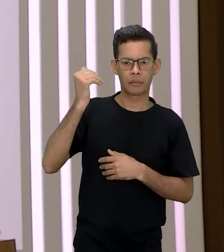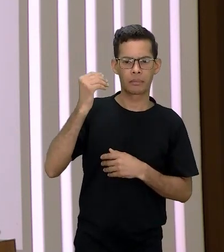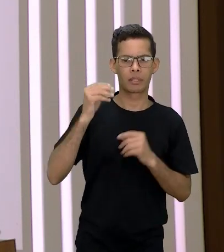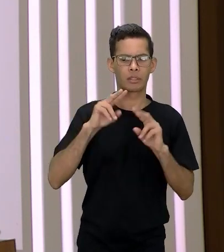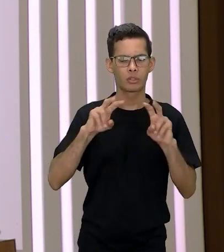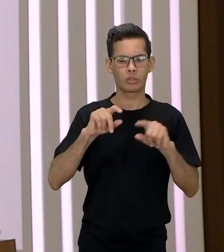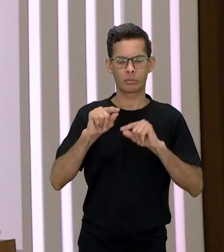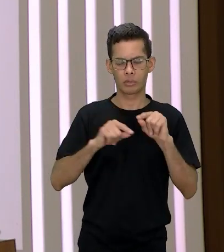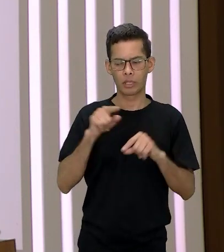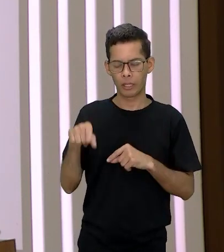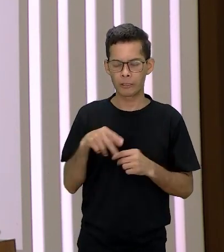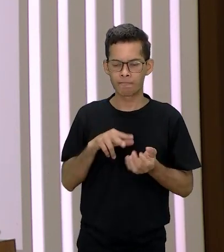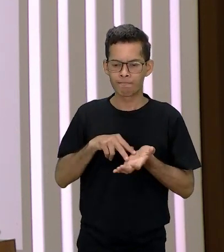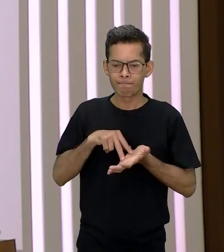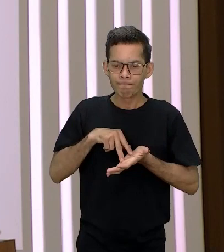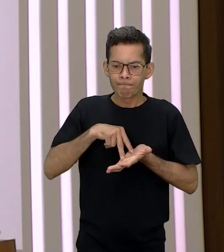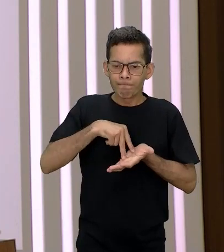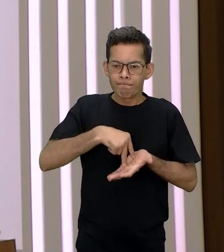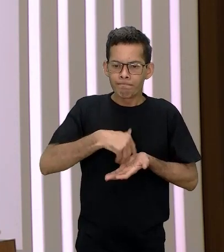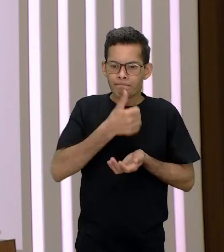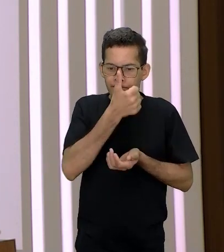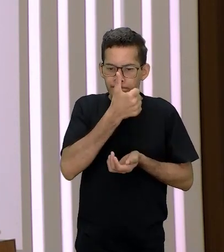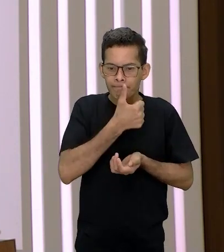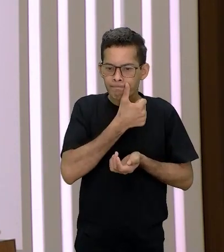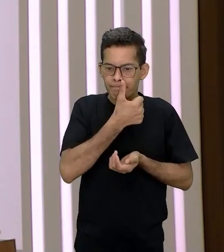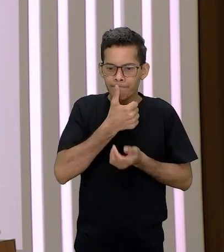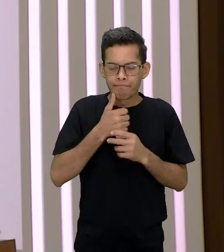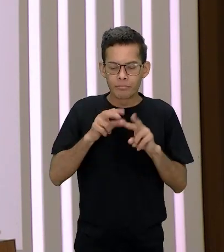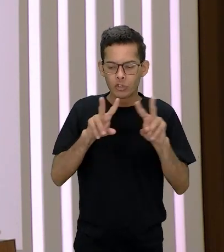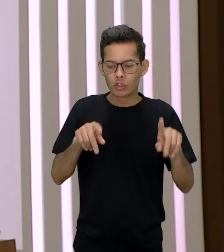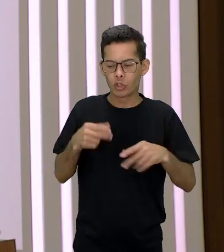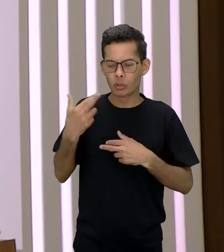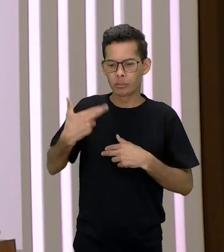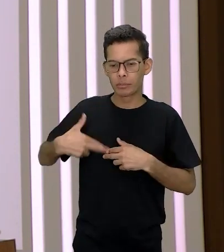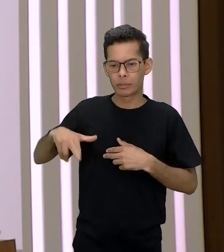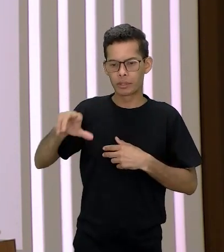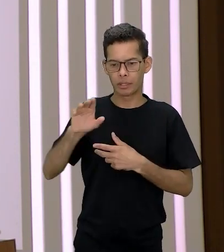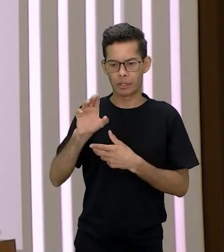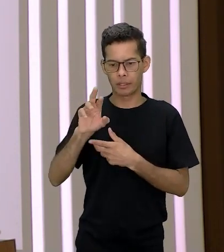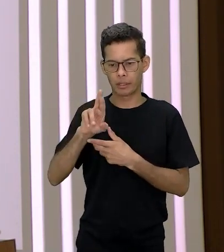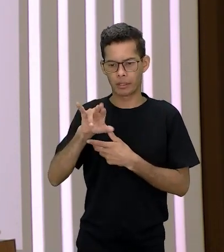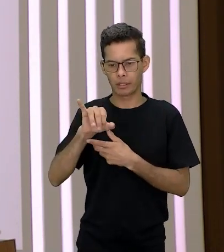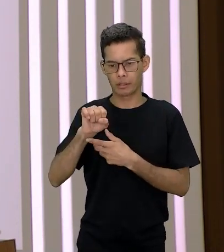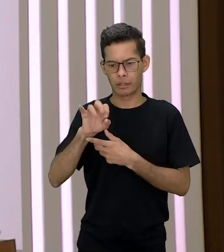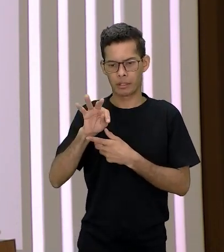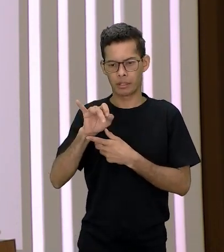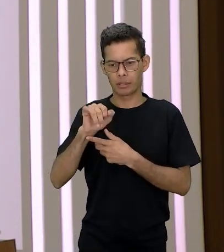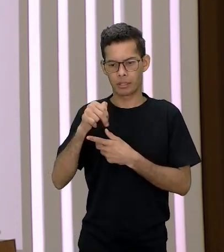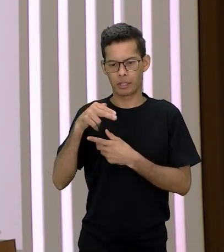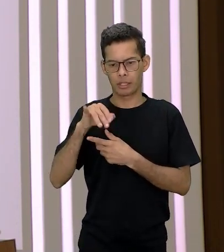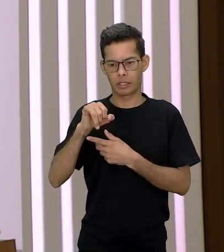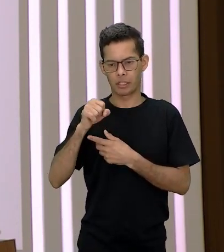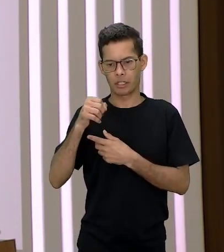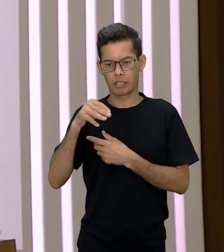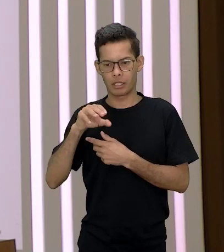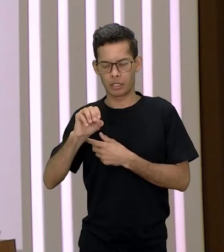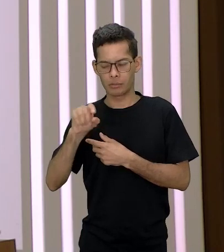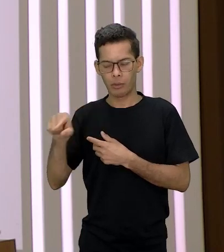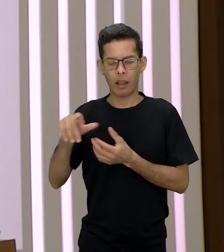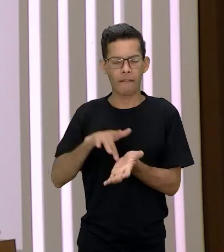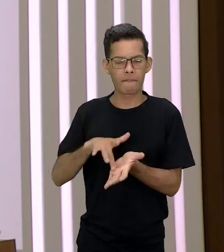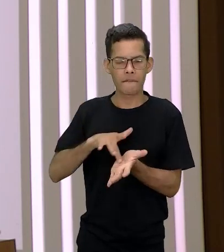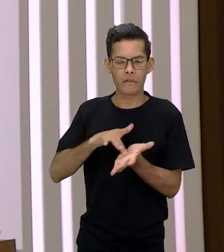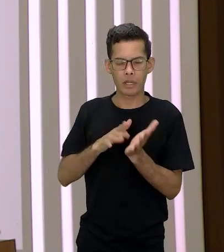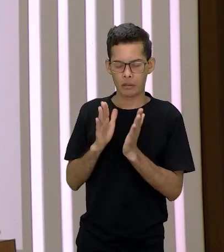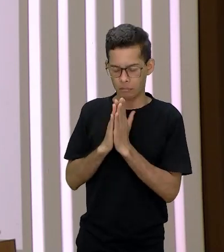resiste em relação ao cristianismo embora ela fique ali ela até finge né que está orando ela